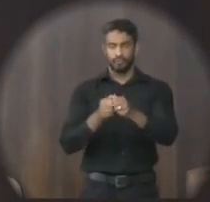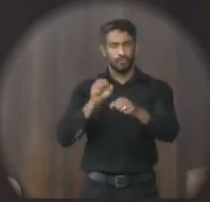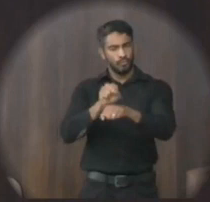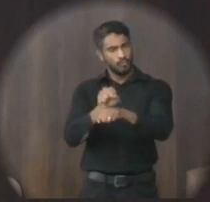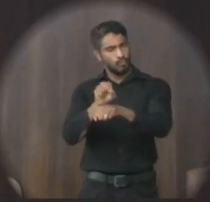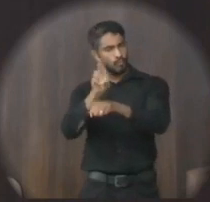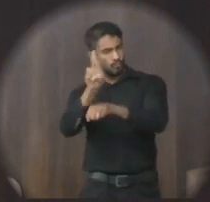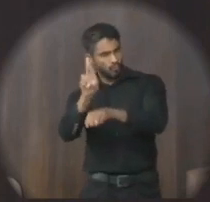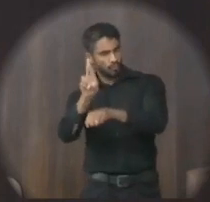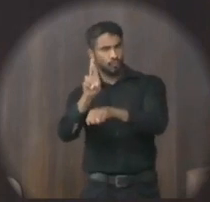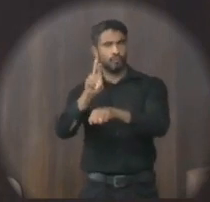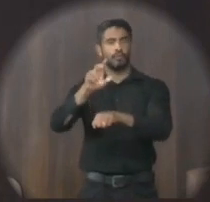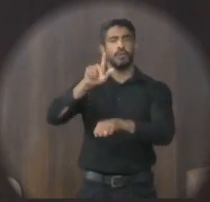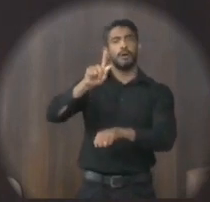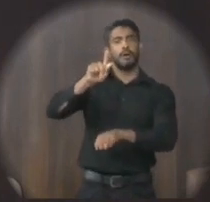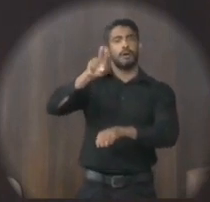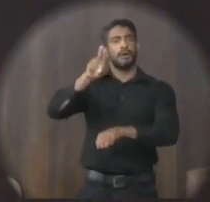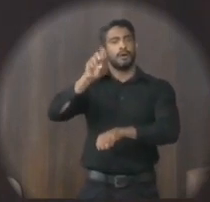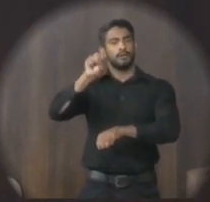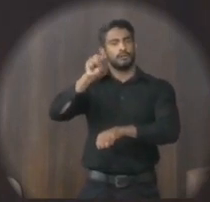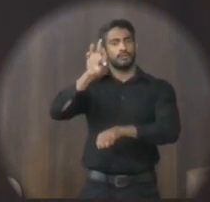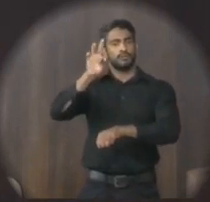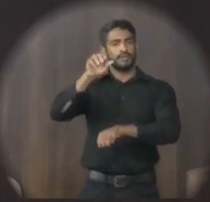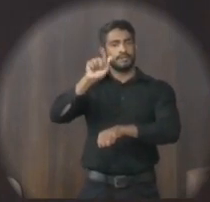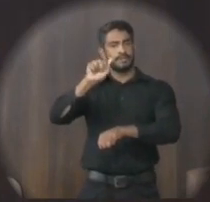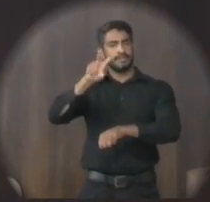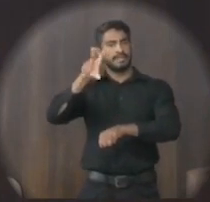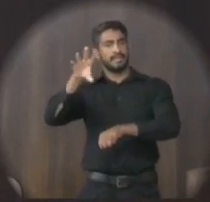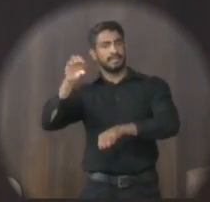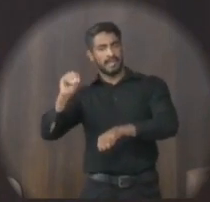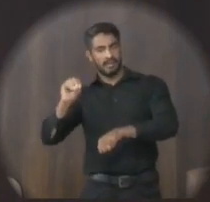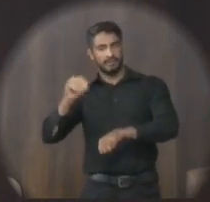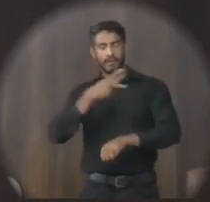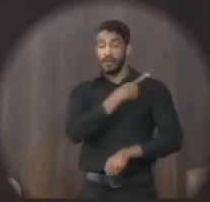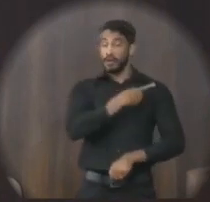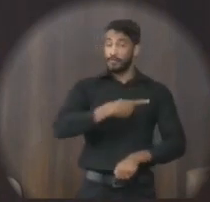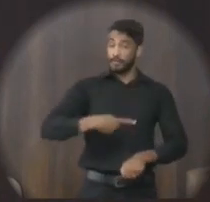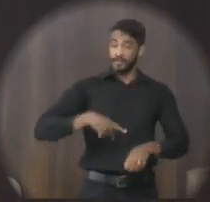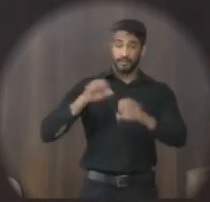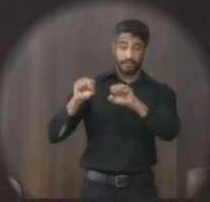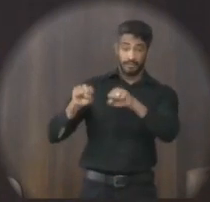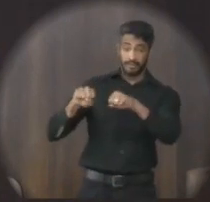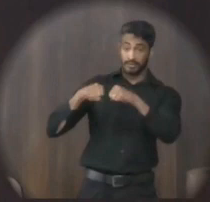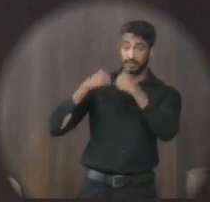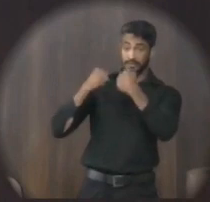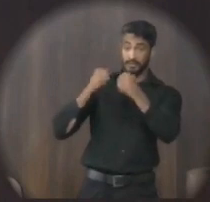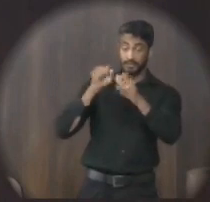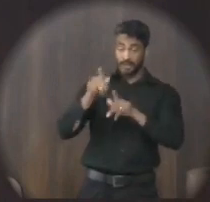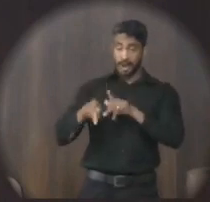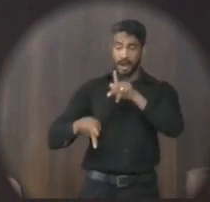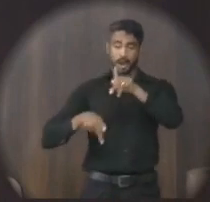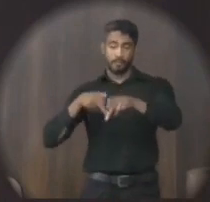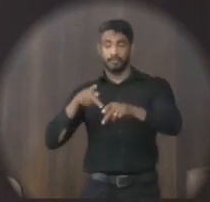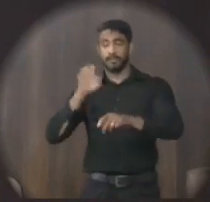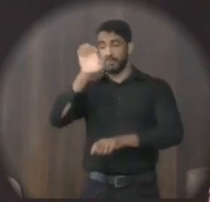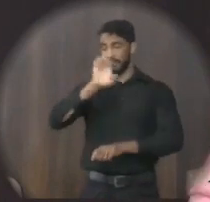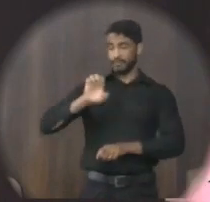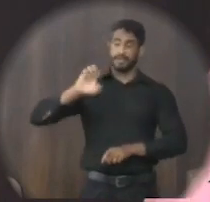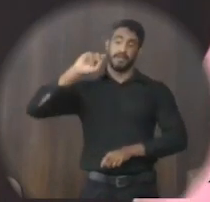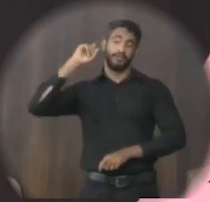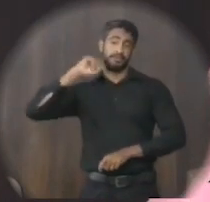Gustavo, que faz presente aqui, o presidente da Defensoria Pública do Estado de Minas Gerais, aqui na cidade de Anaúba.